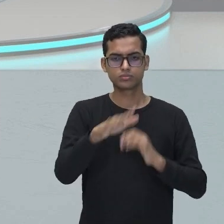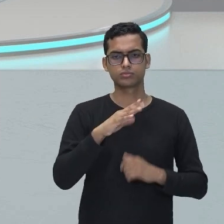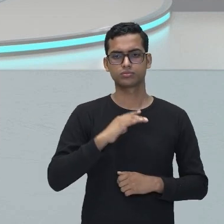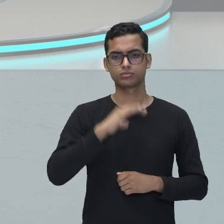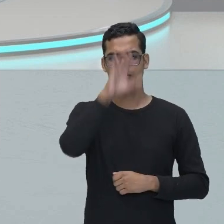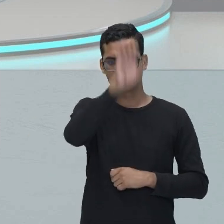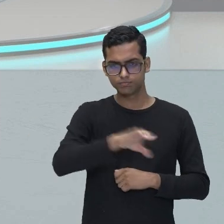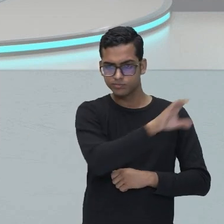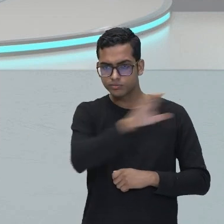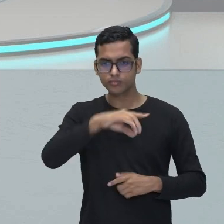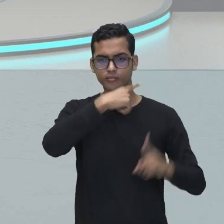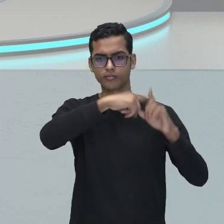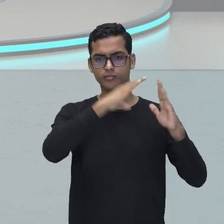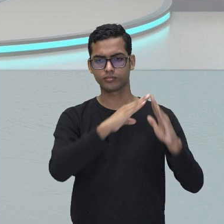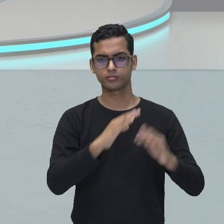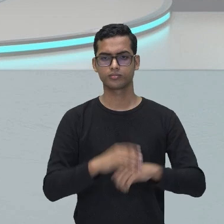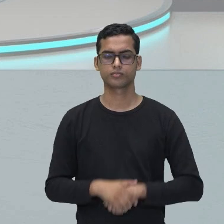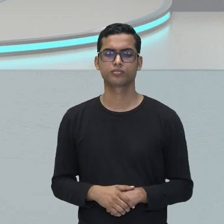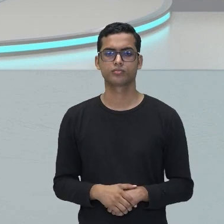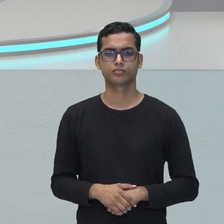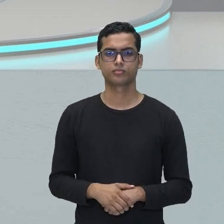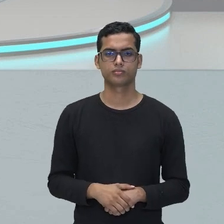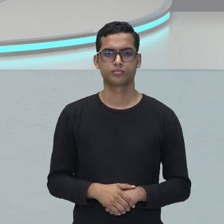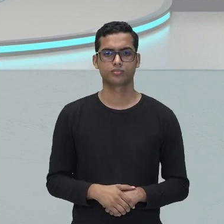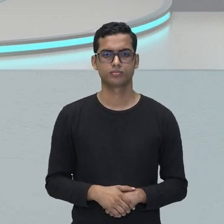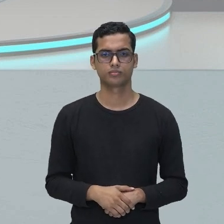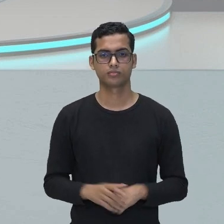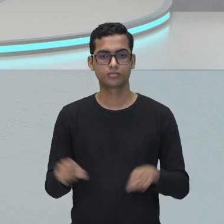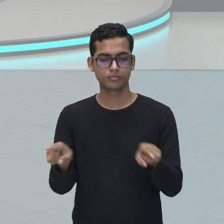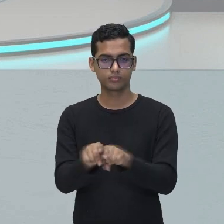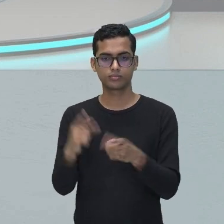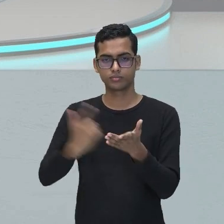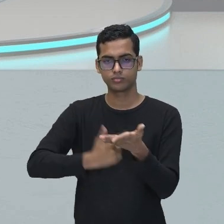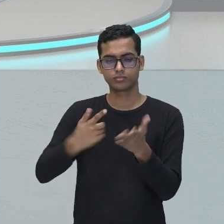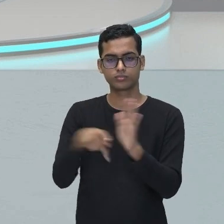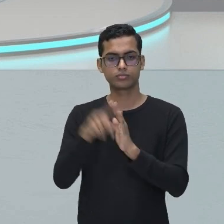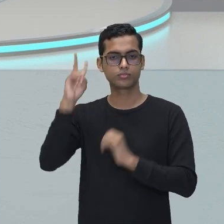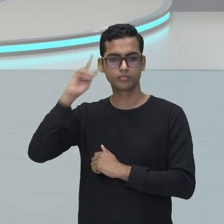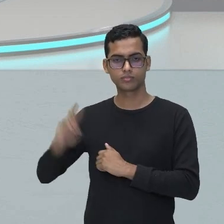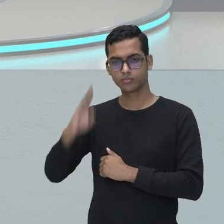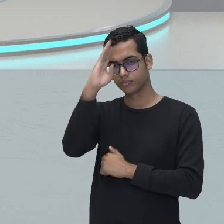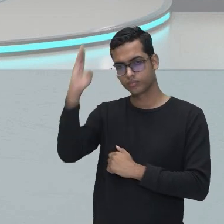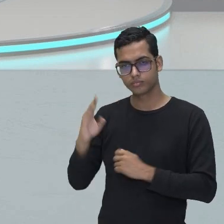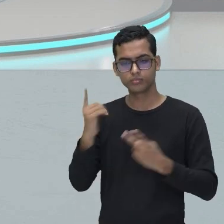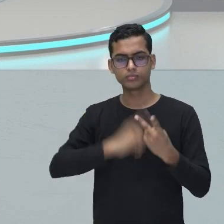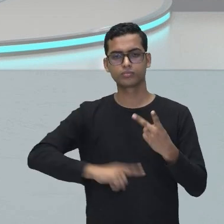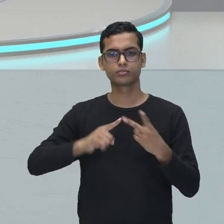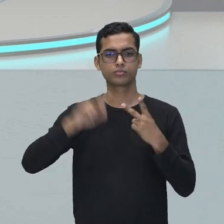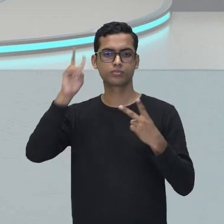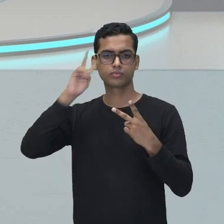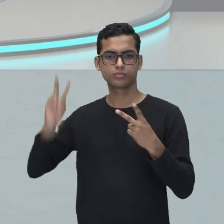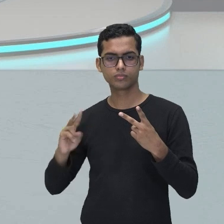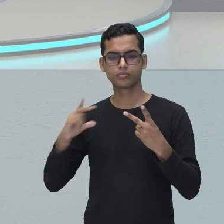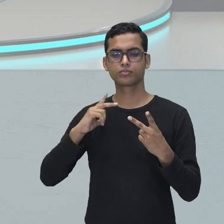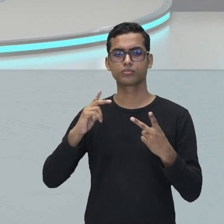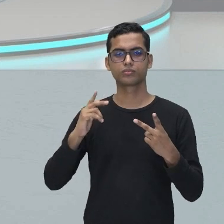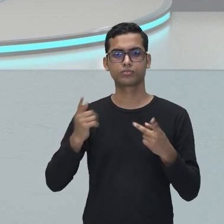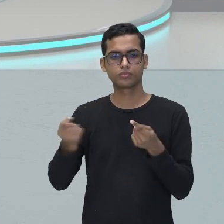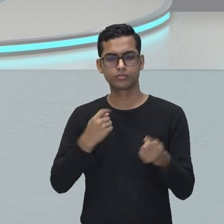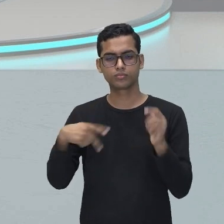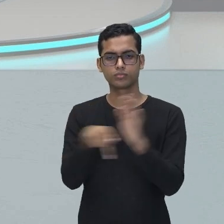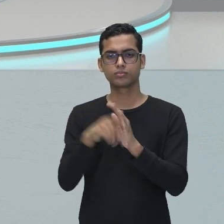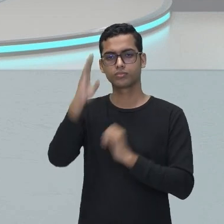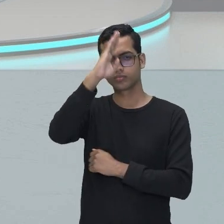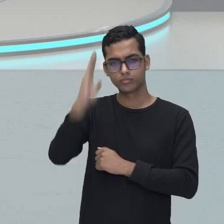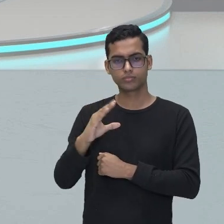obra destacam-se História do Brasil e História da Custódia de Brasil. Então, essa História da